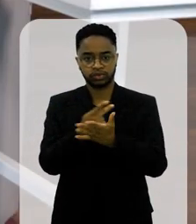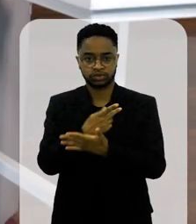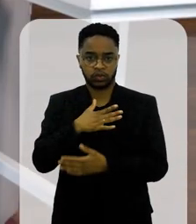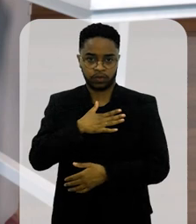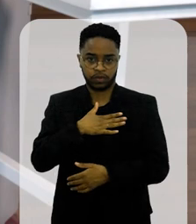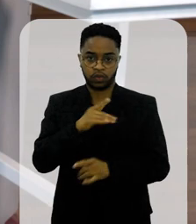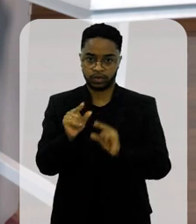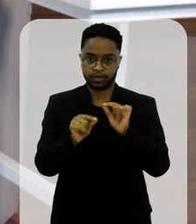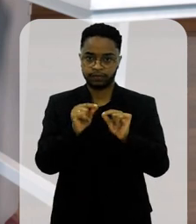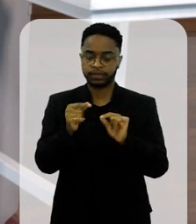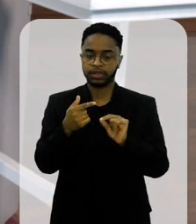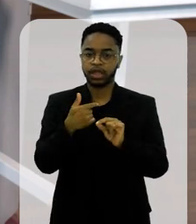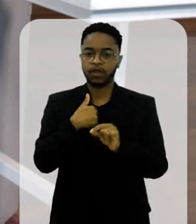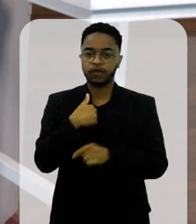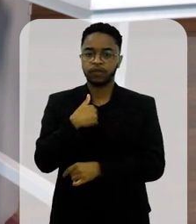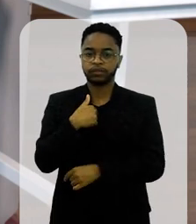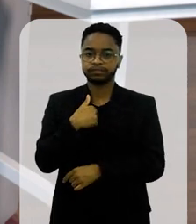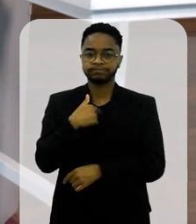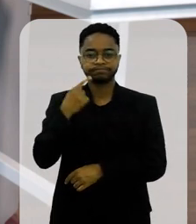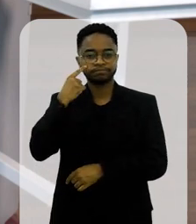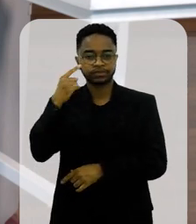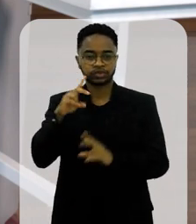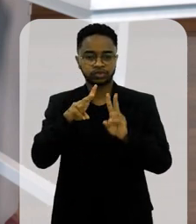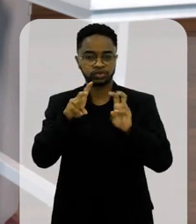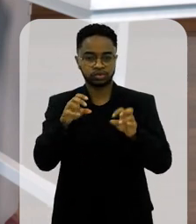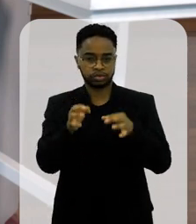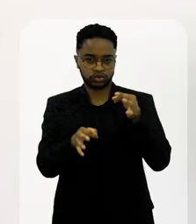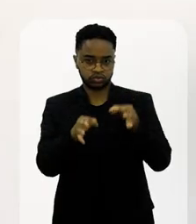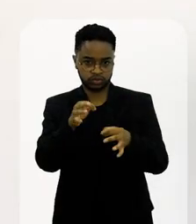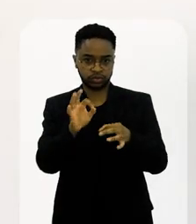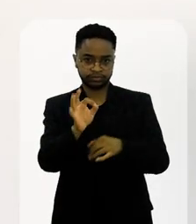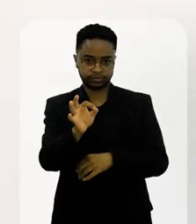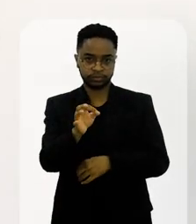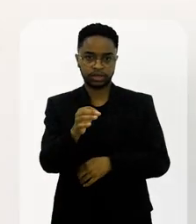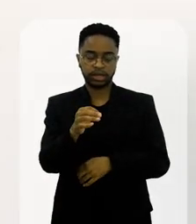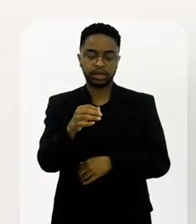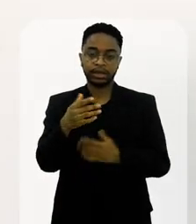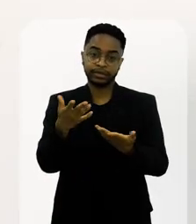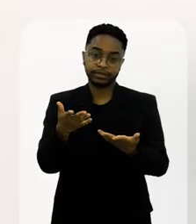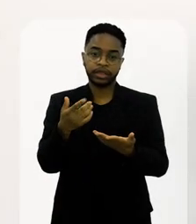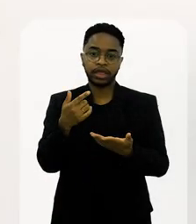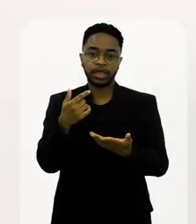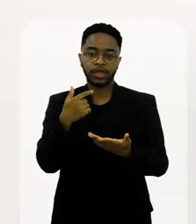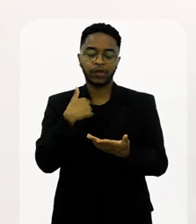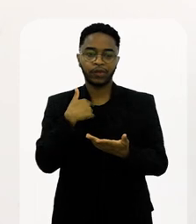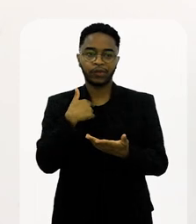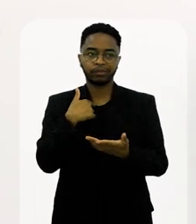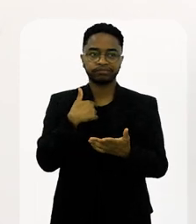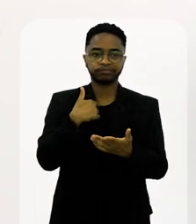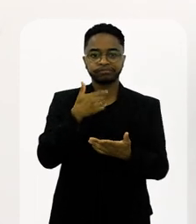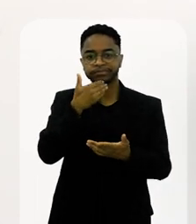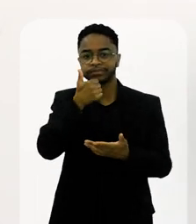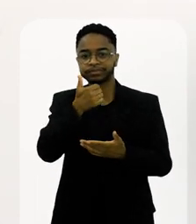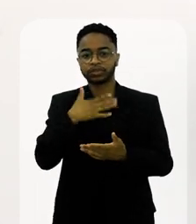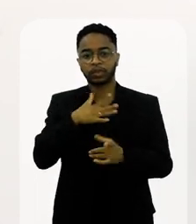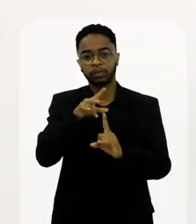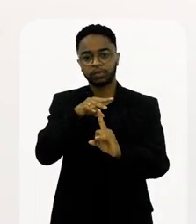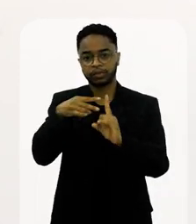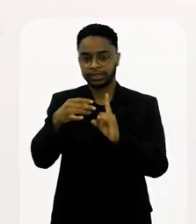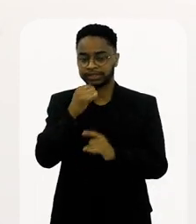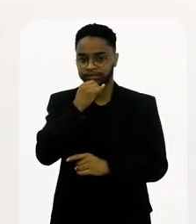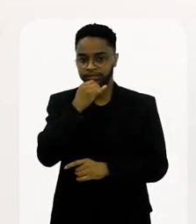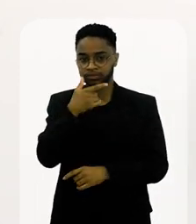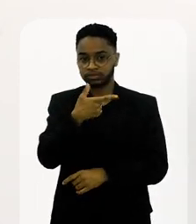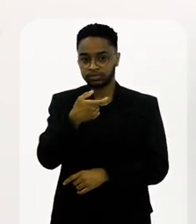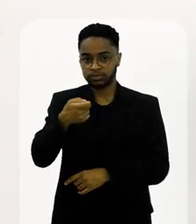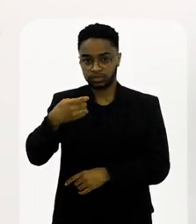marcante para mim, que foi ver, pensando em julgamento, foi muito... definiu um pouco a minha visão sobre julgamento. Em 2004,